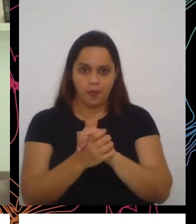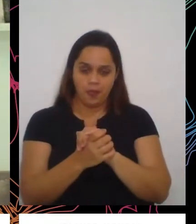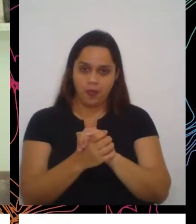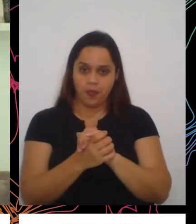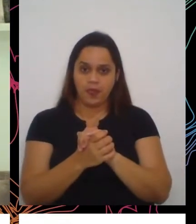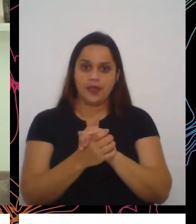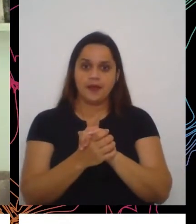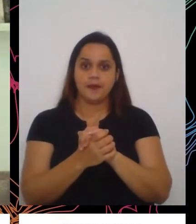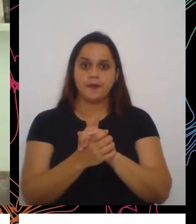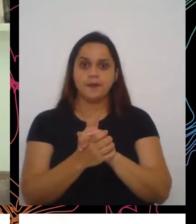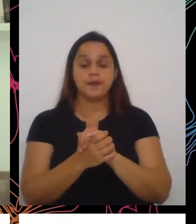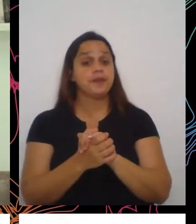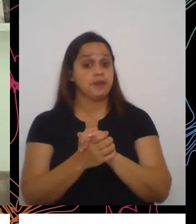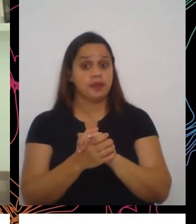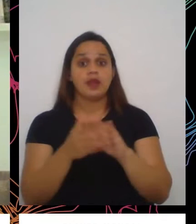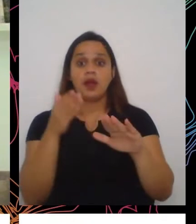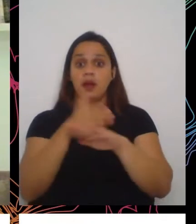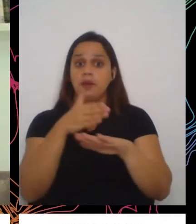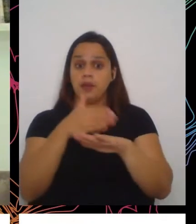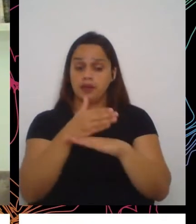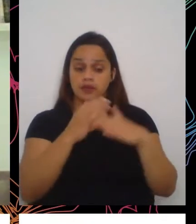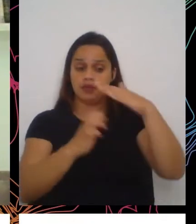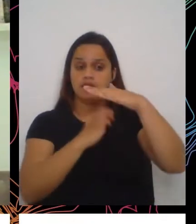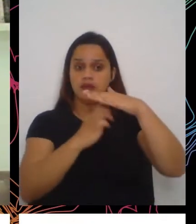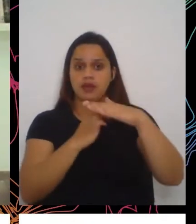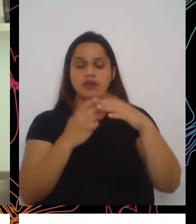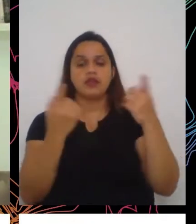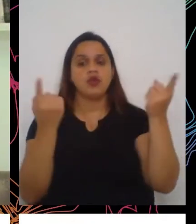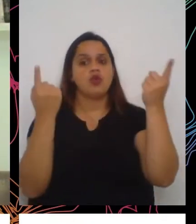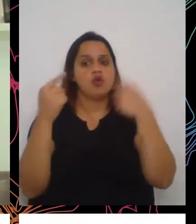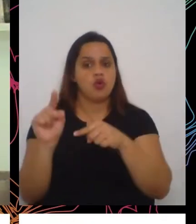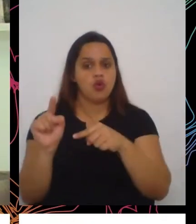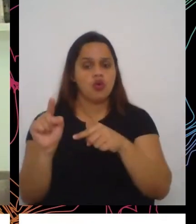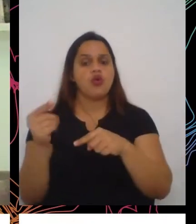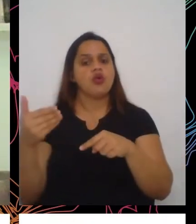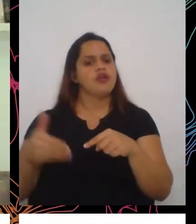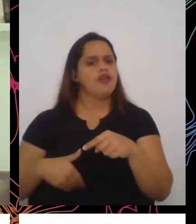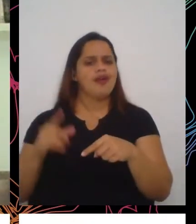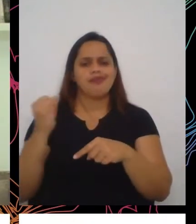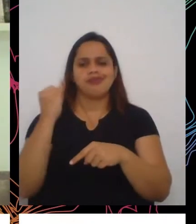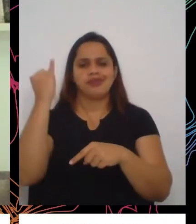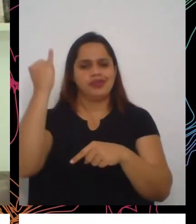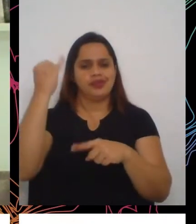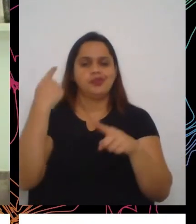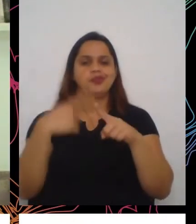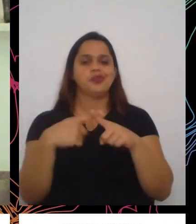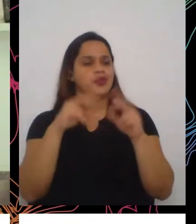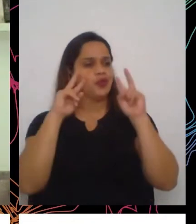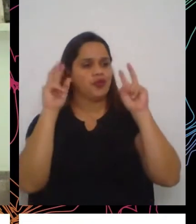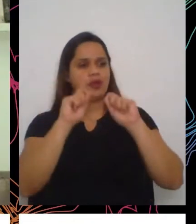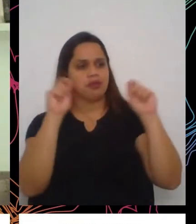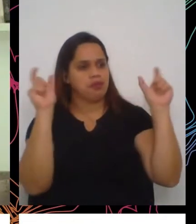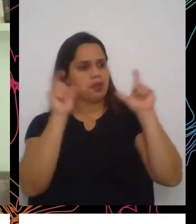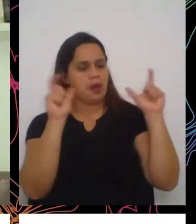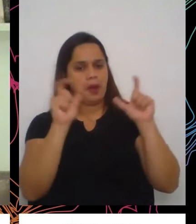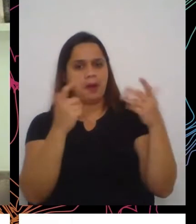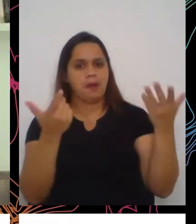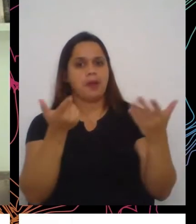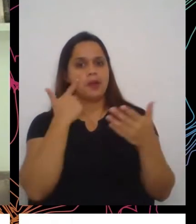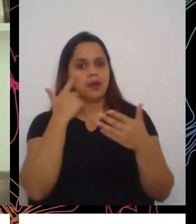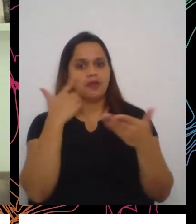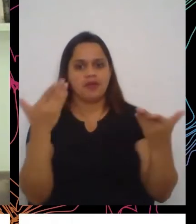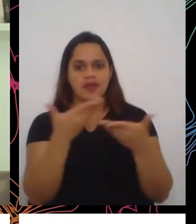a participação das empresas no combate à fome é fundamental. Interessante, eu estava ouvindo agora os que me